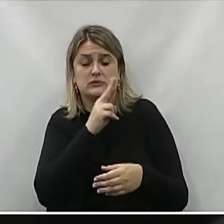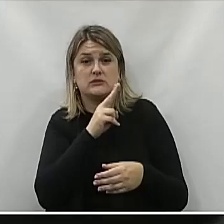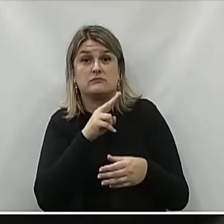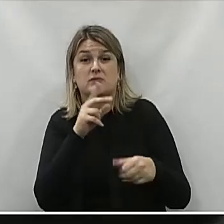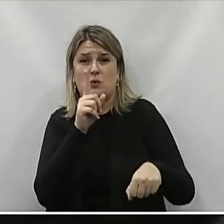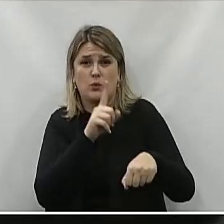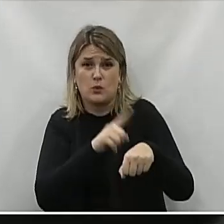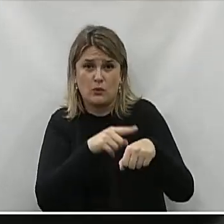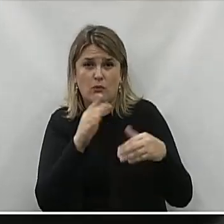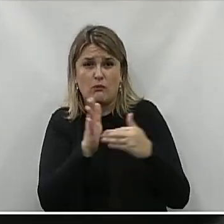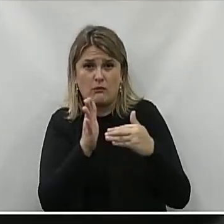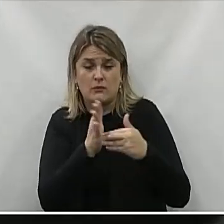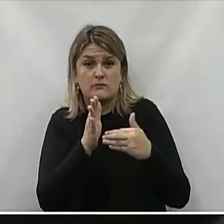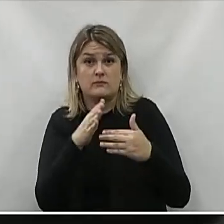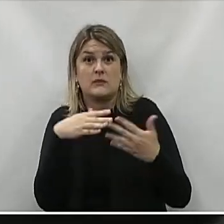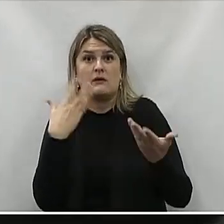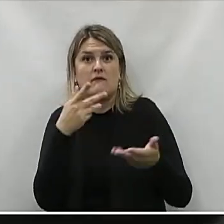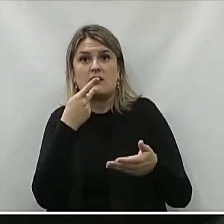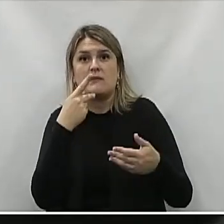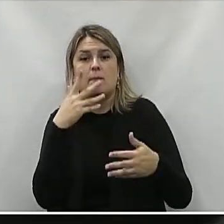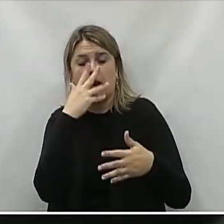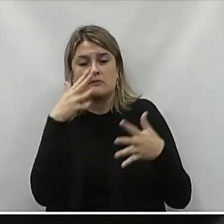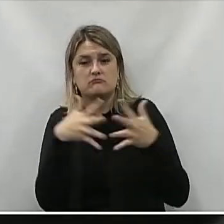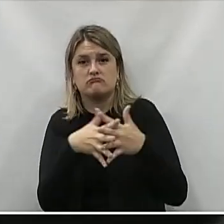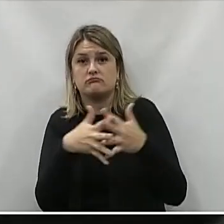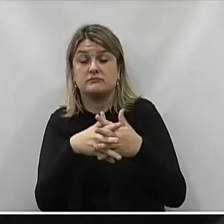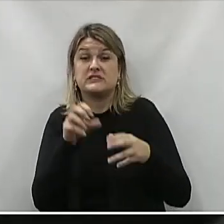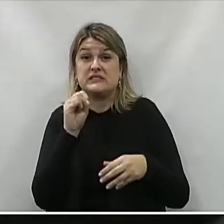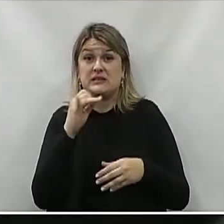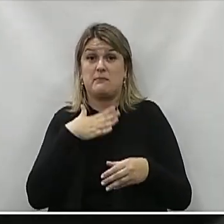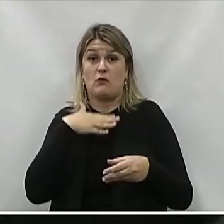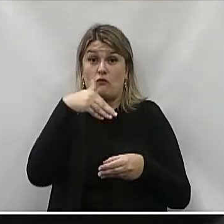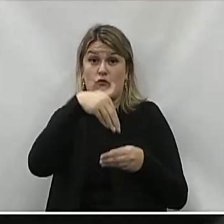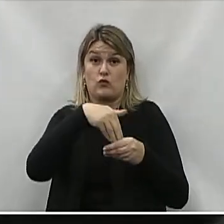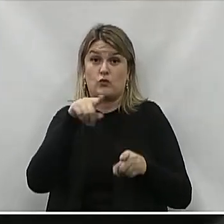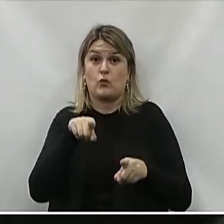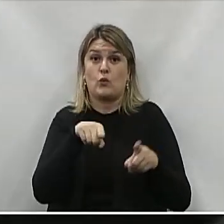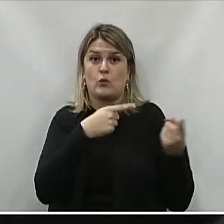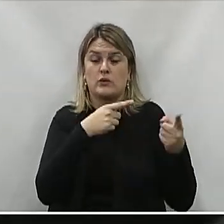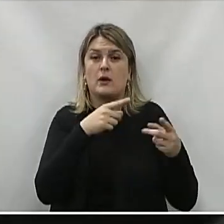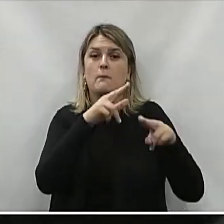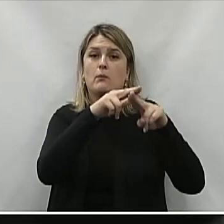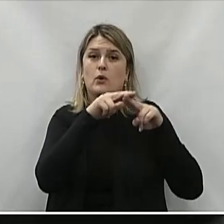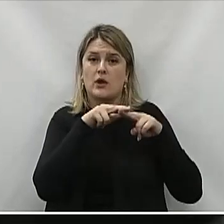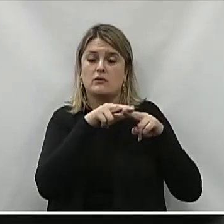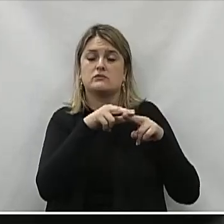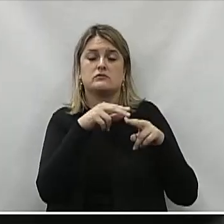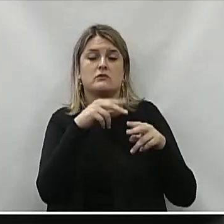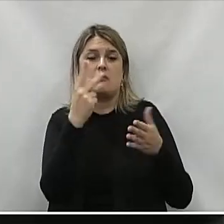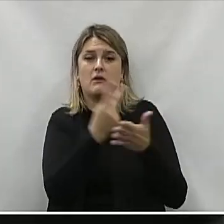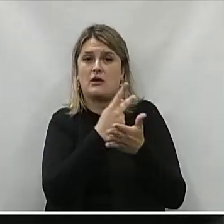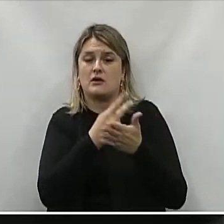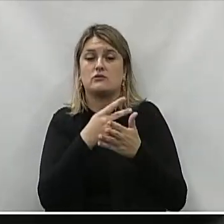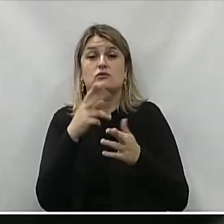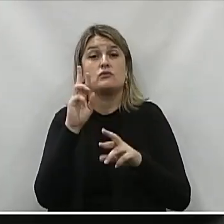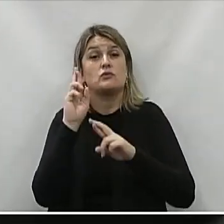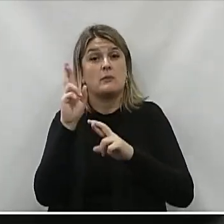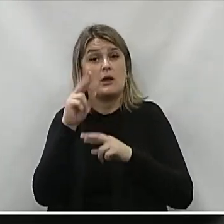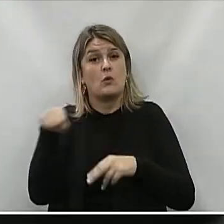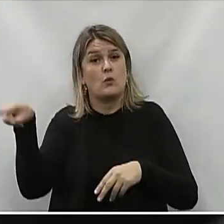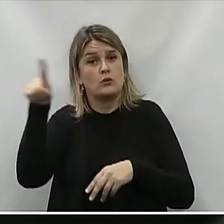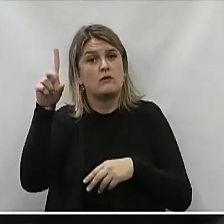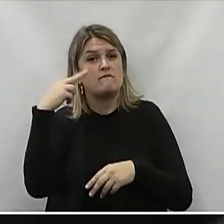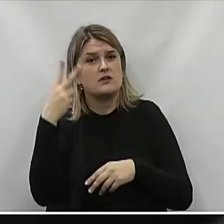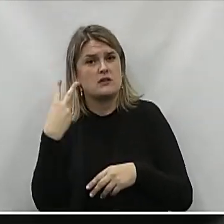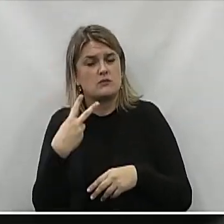Deixa para a última hora Daí vem esse atropelamento Então assim O meu voto É contrário Pela ilegalidade Eu espero Que os vereadores Ponham a mão na